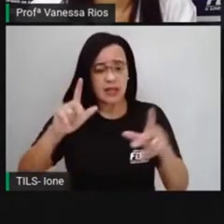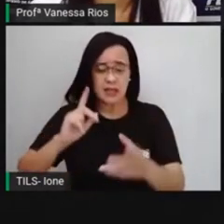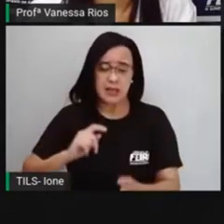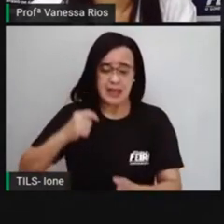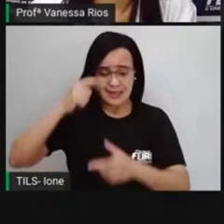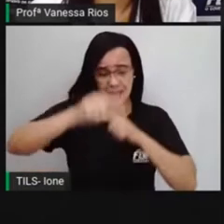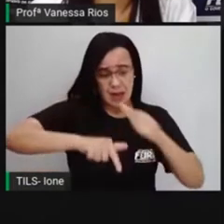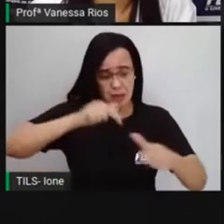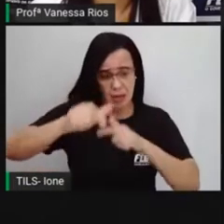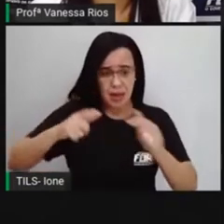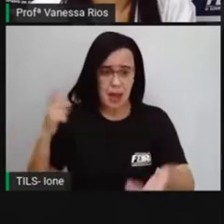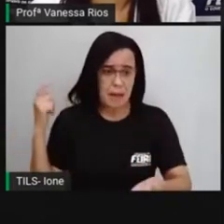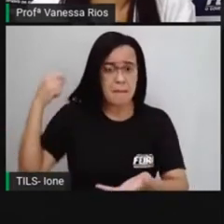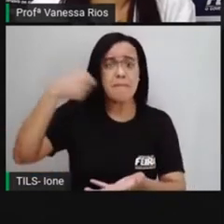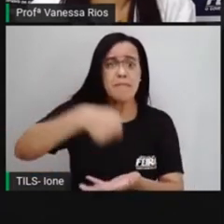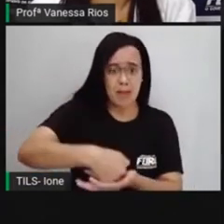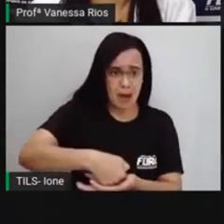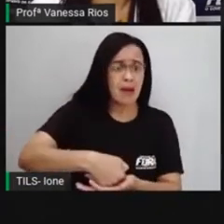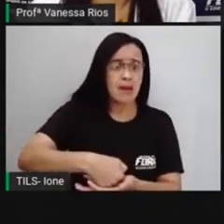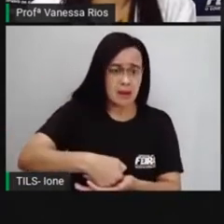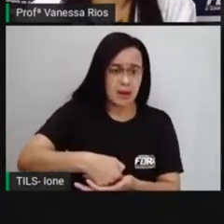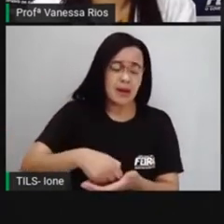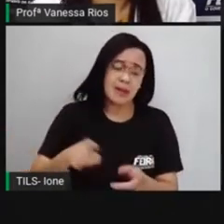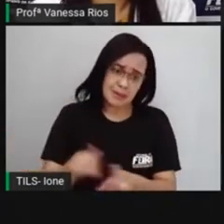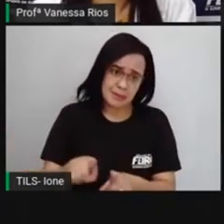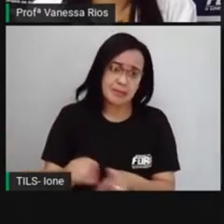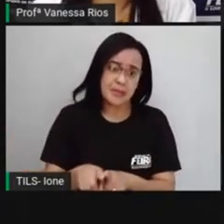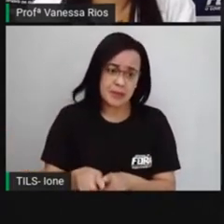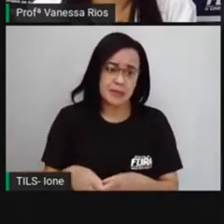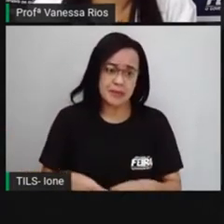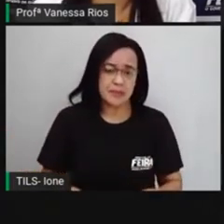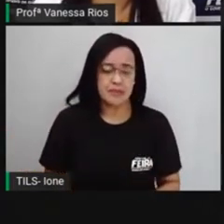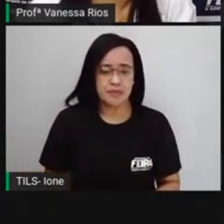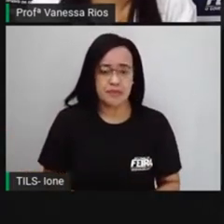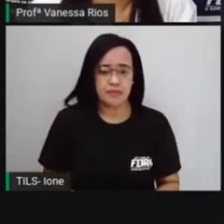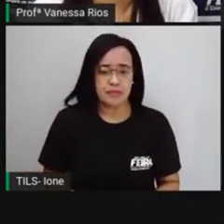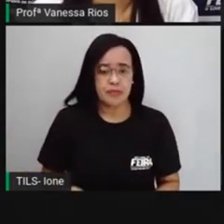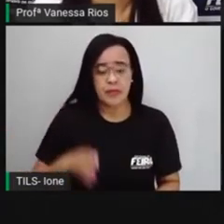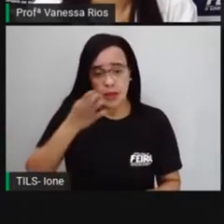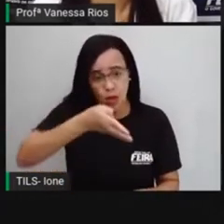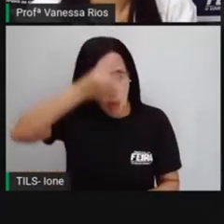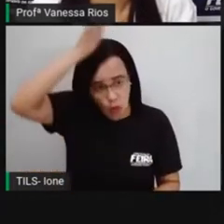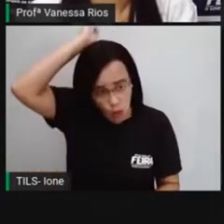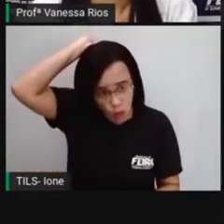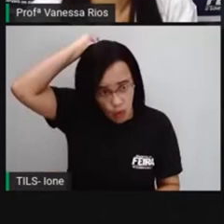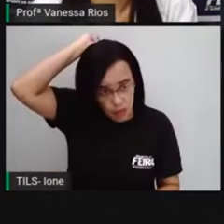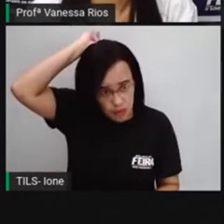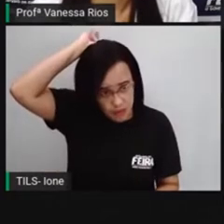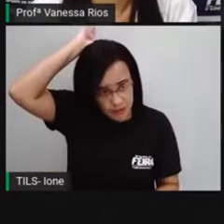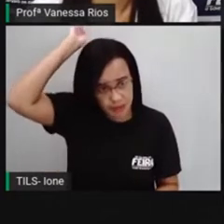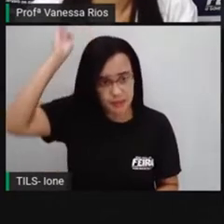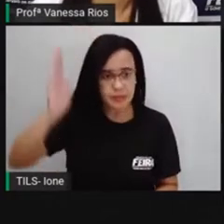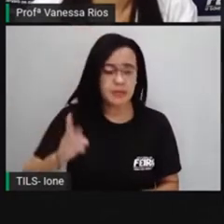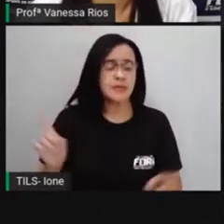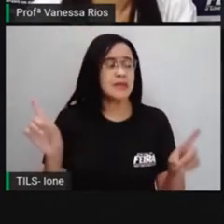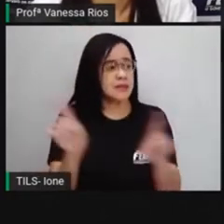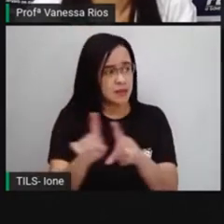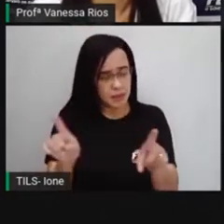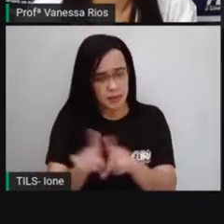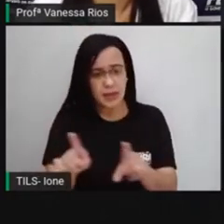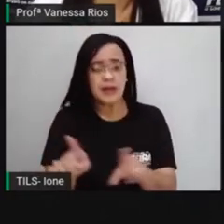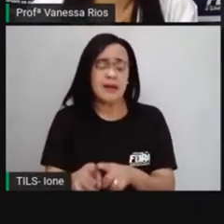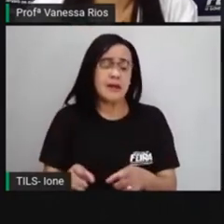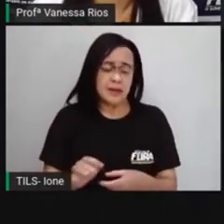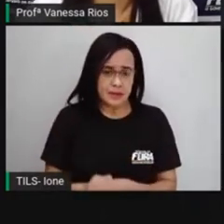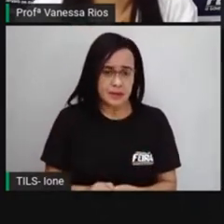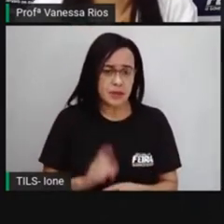Aí, na Roma Antiga, já passa aí para outro continente, Toda a produção das grandes fazendas,